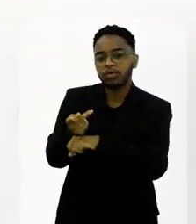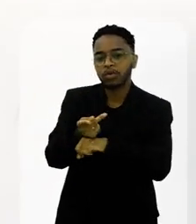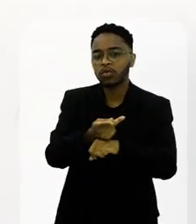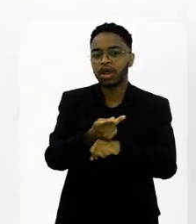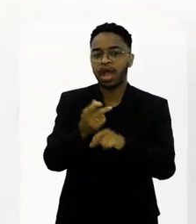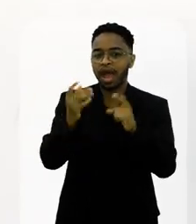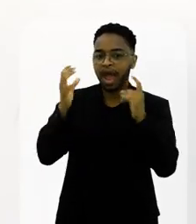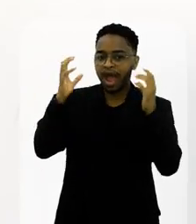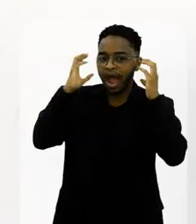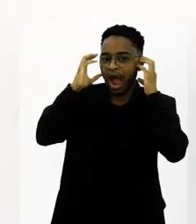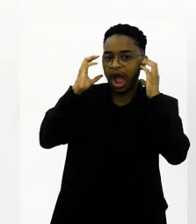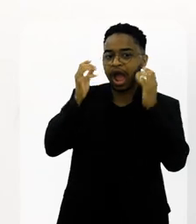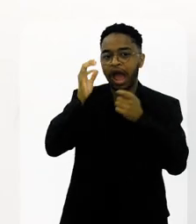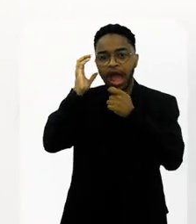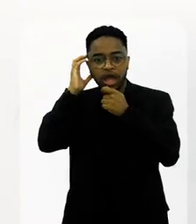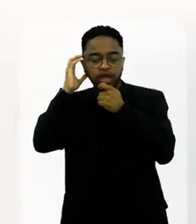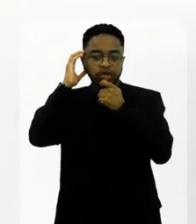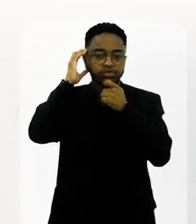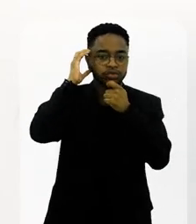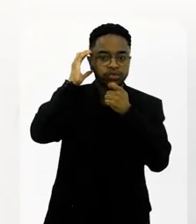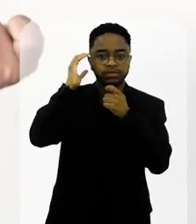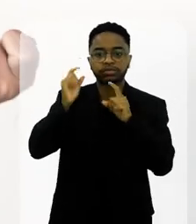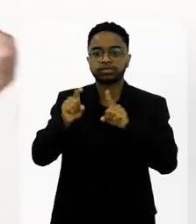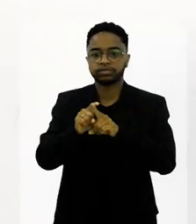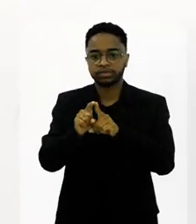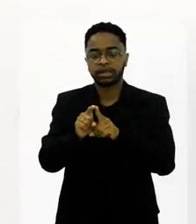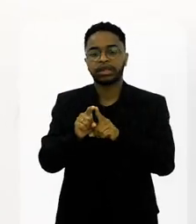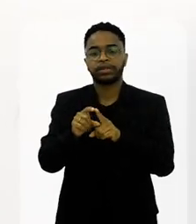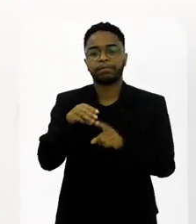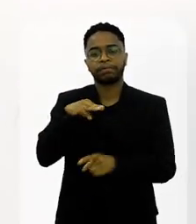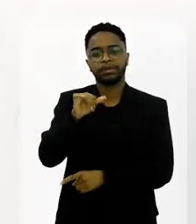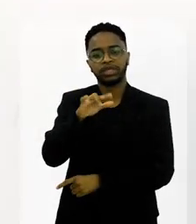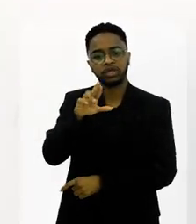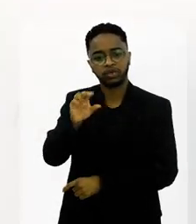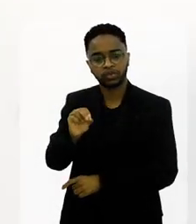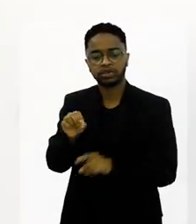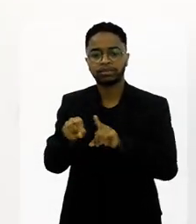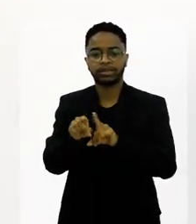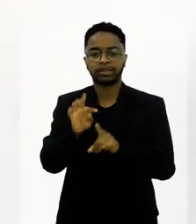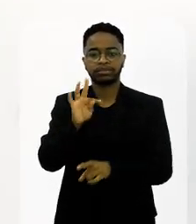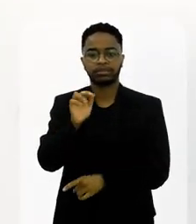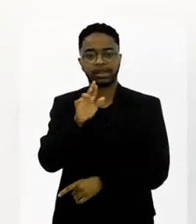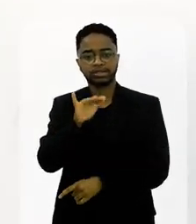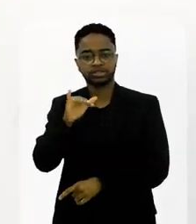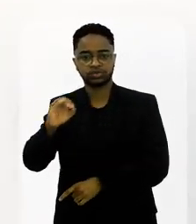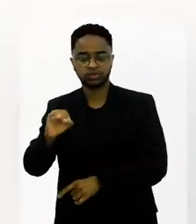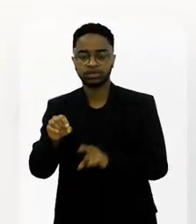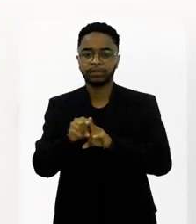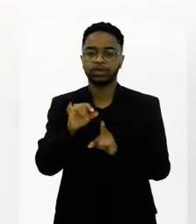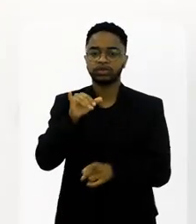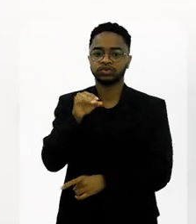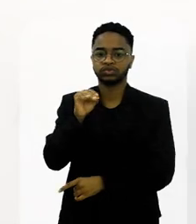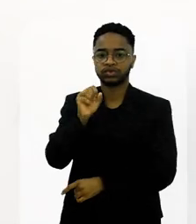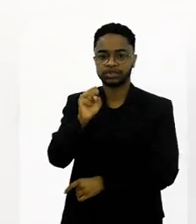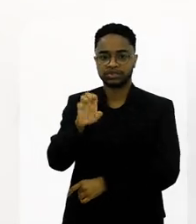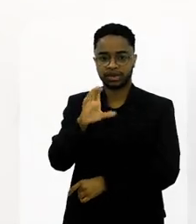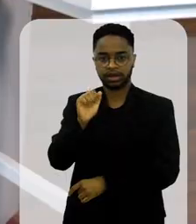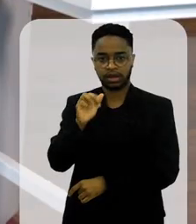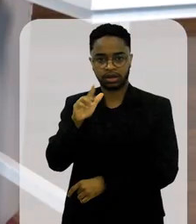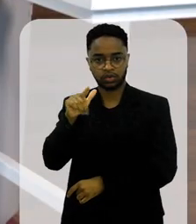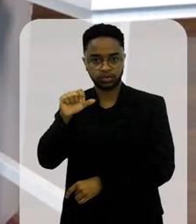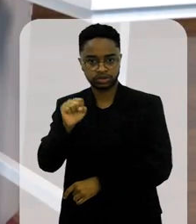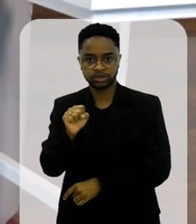de procurar os programas de rádio. Então, o programa do Tarso Santos, o programa do Miro Ribeiro, os programas do José Carlos